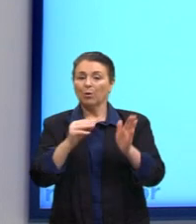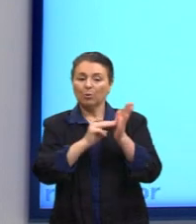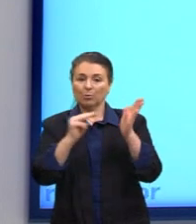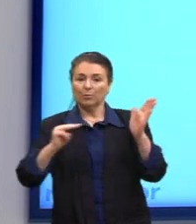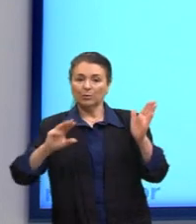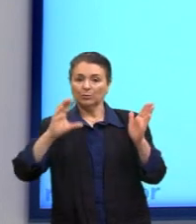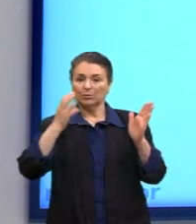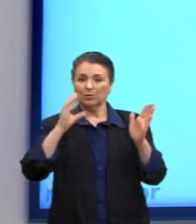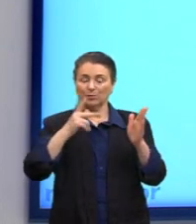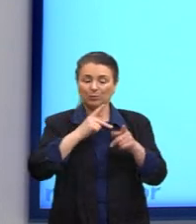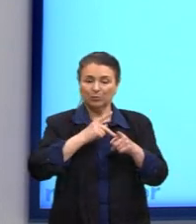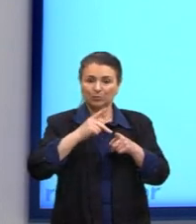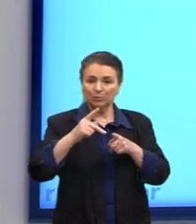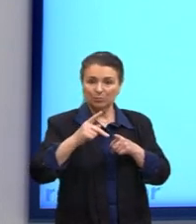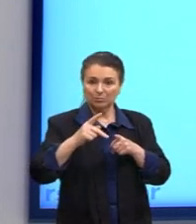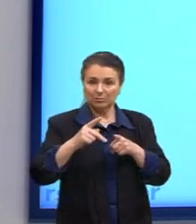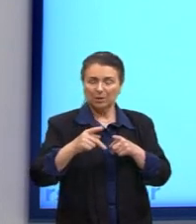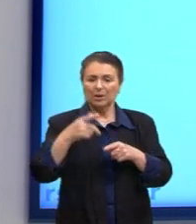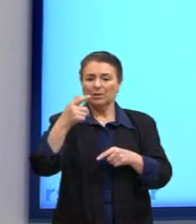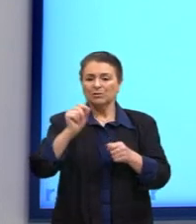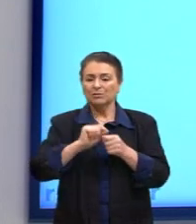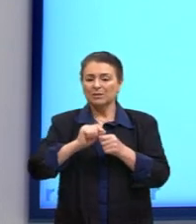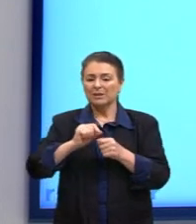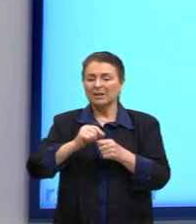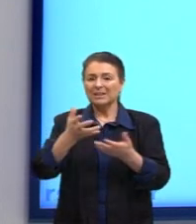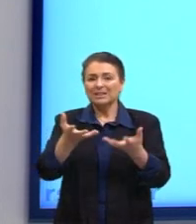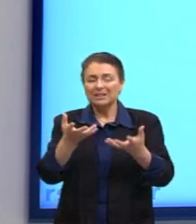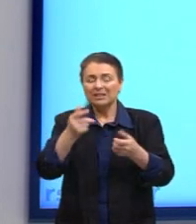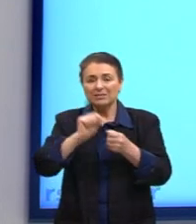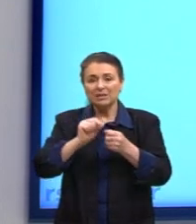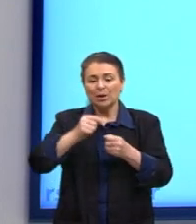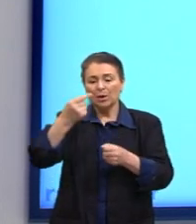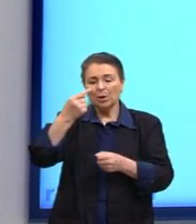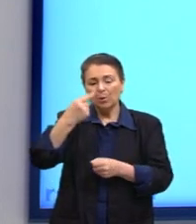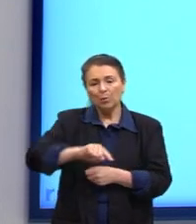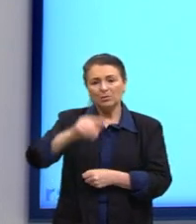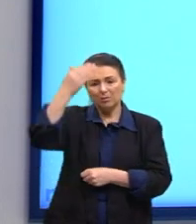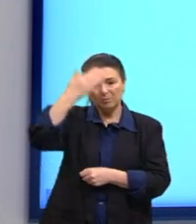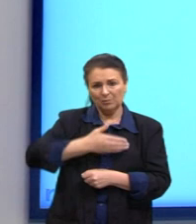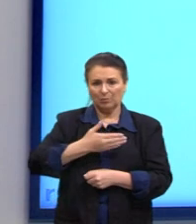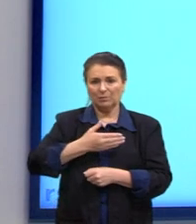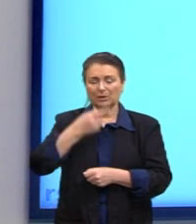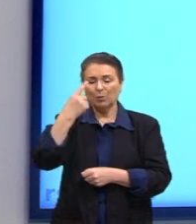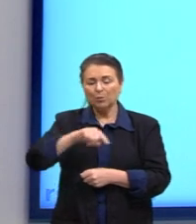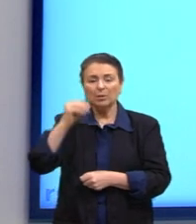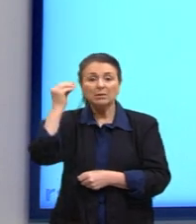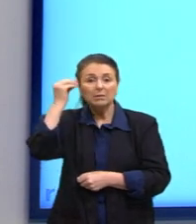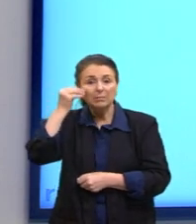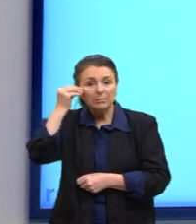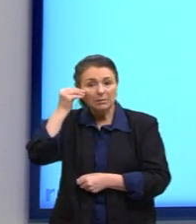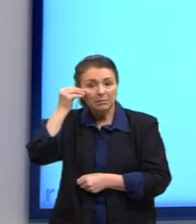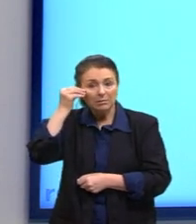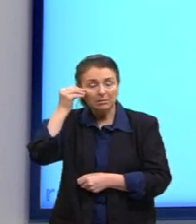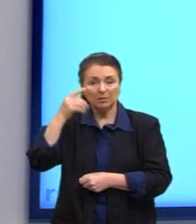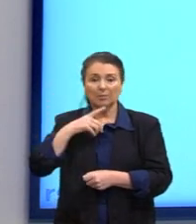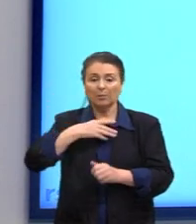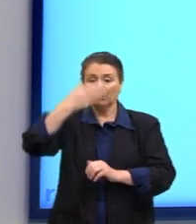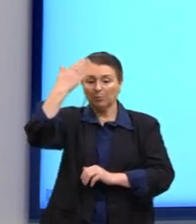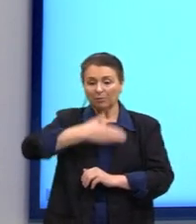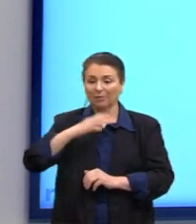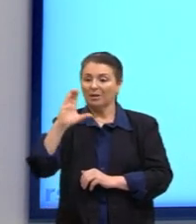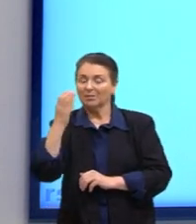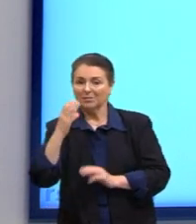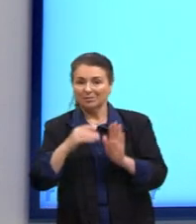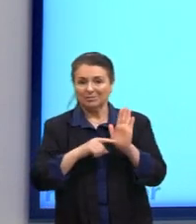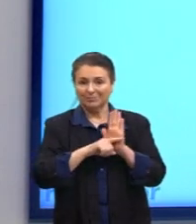métodos, de outros testes, outras perspectivas, não só o método científico para comprovar a cientificidade